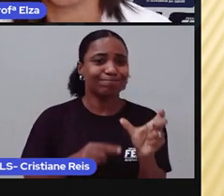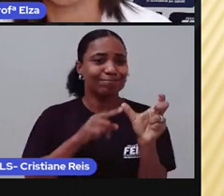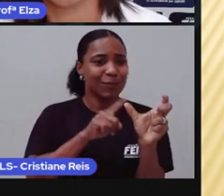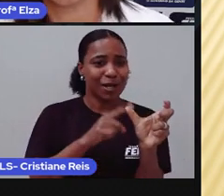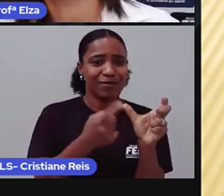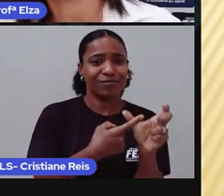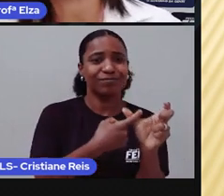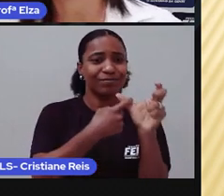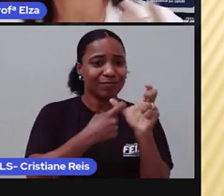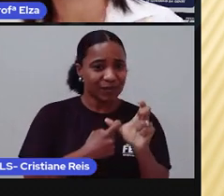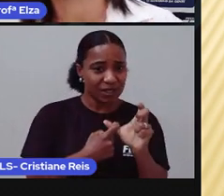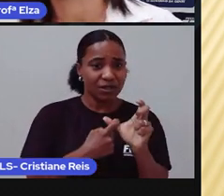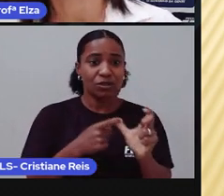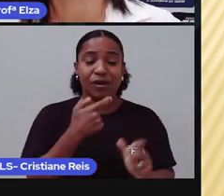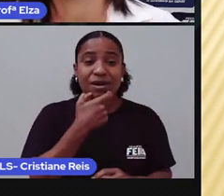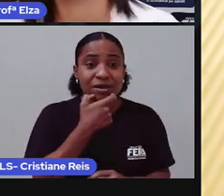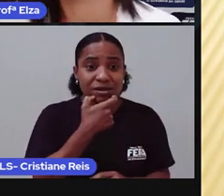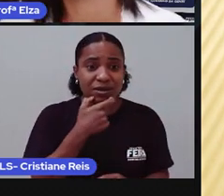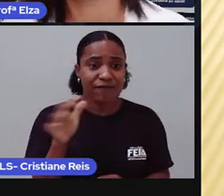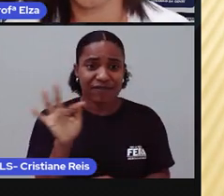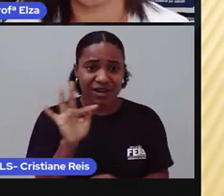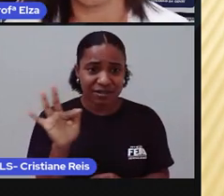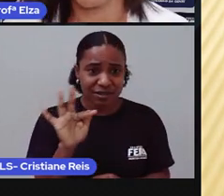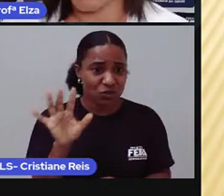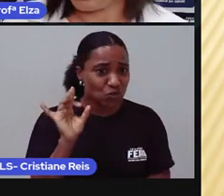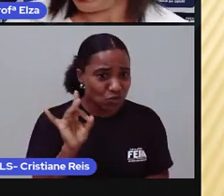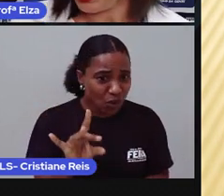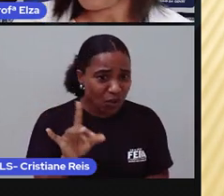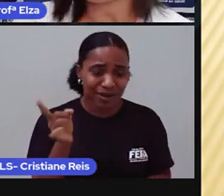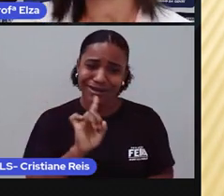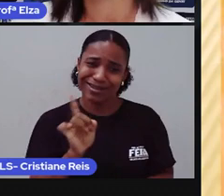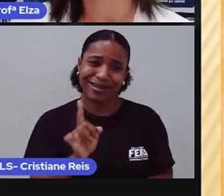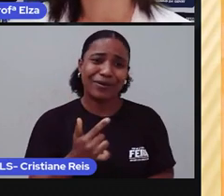do francês. Mas também de outros idiomas.